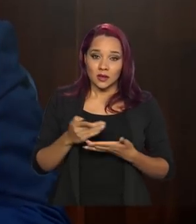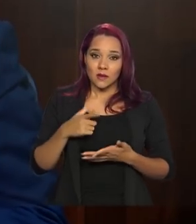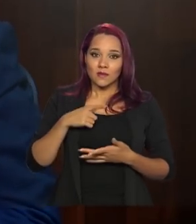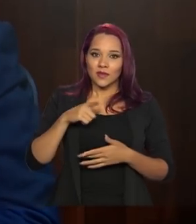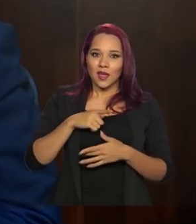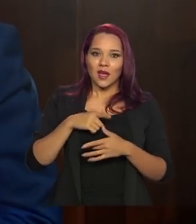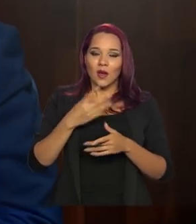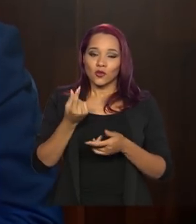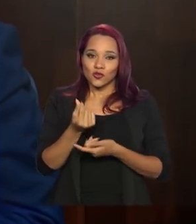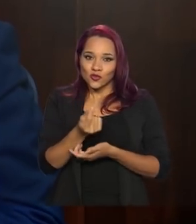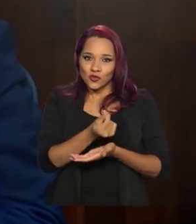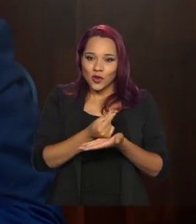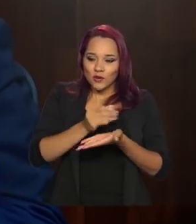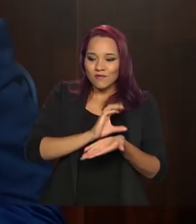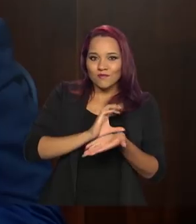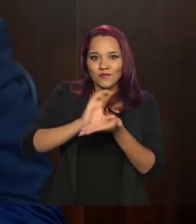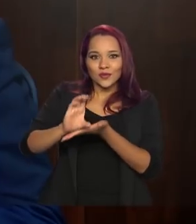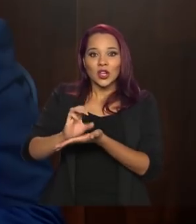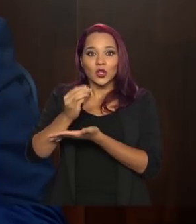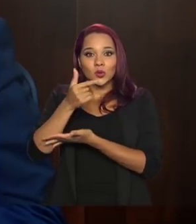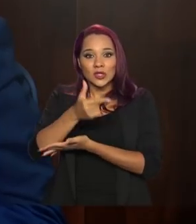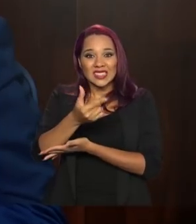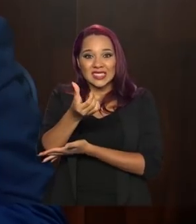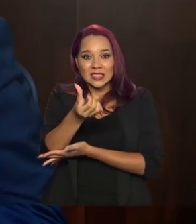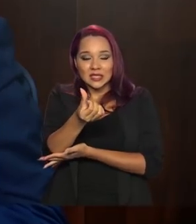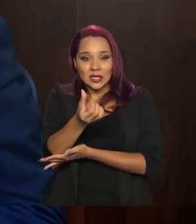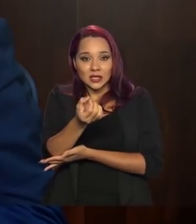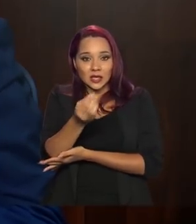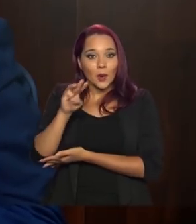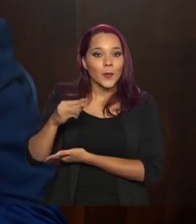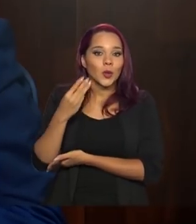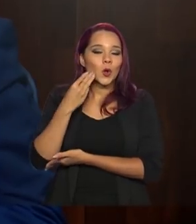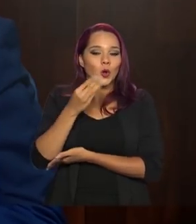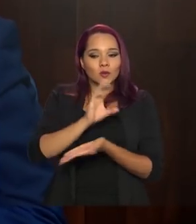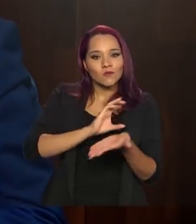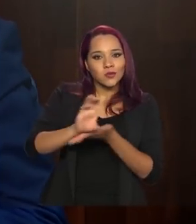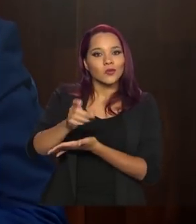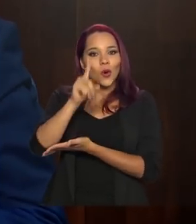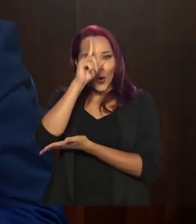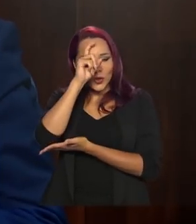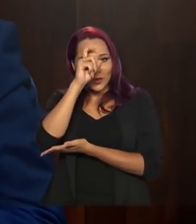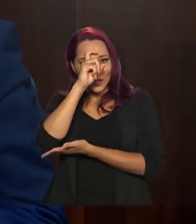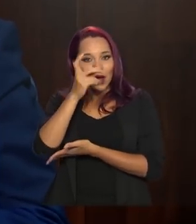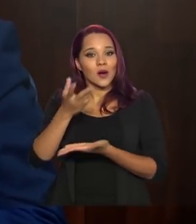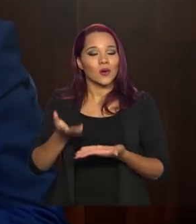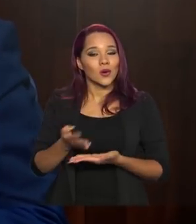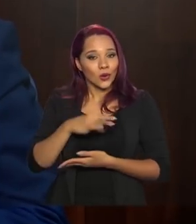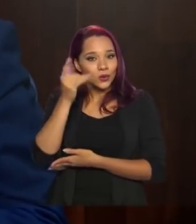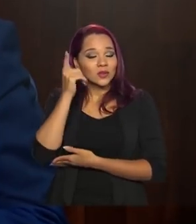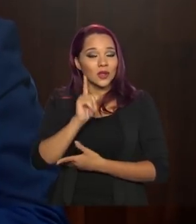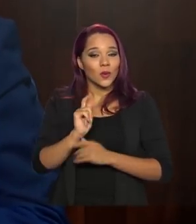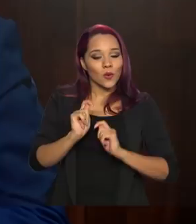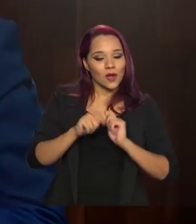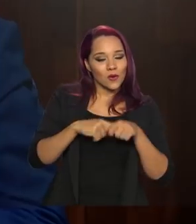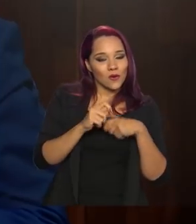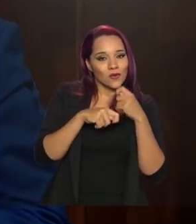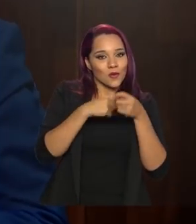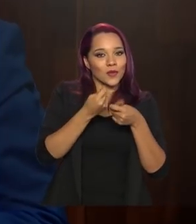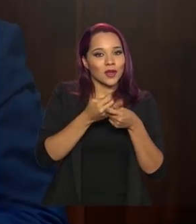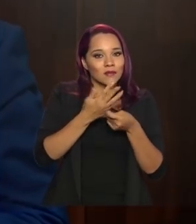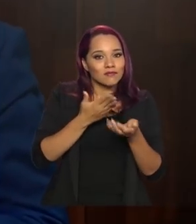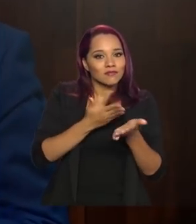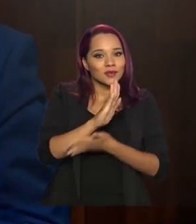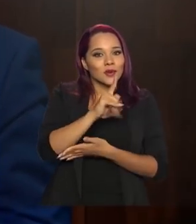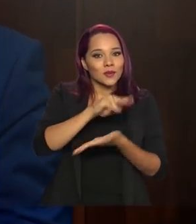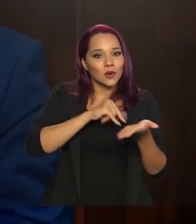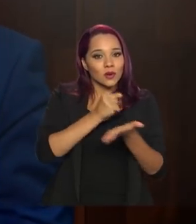o caixa, mandamos 260 milhões para os hospitais, conseguimos da economia a autorização